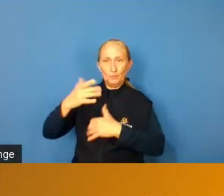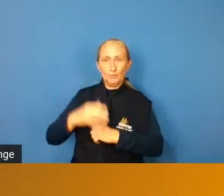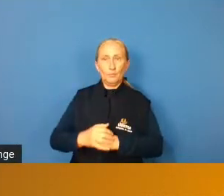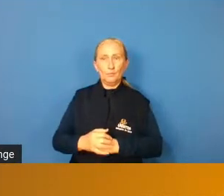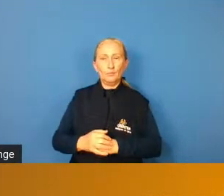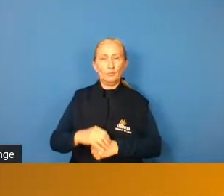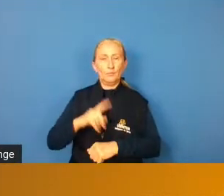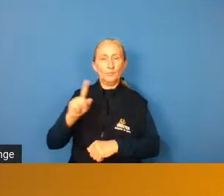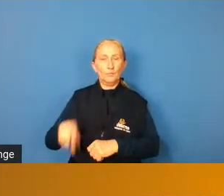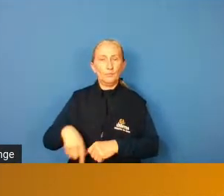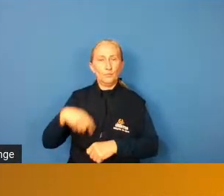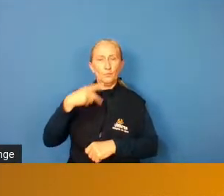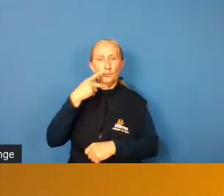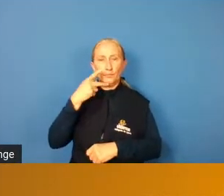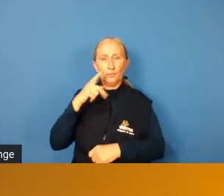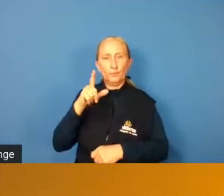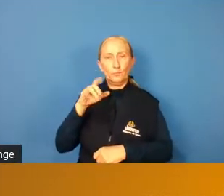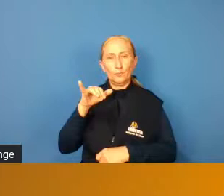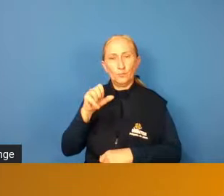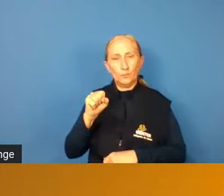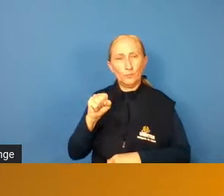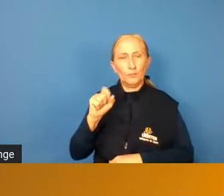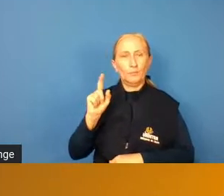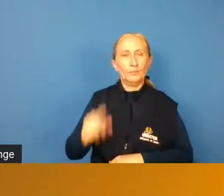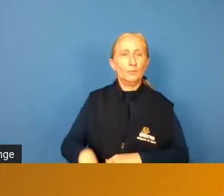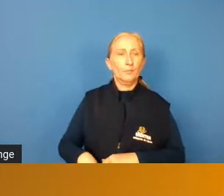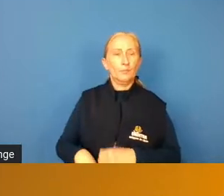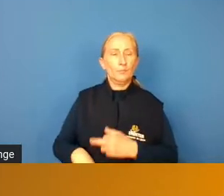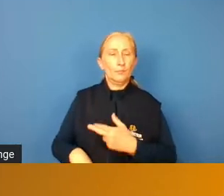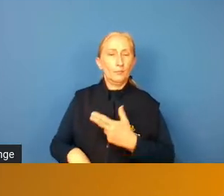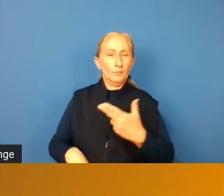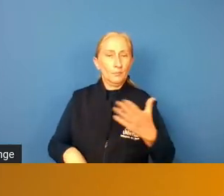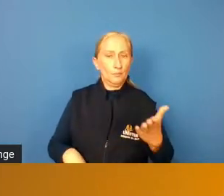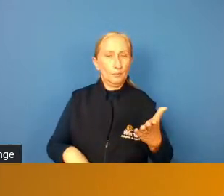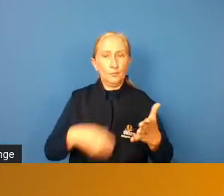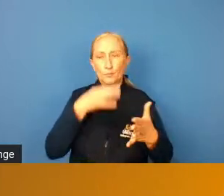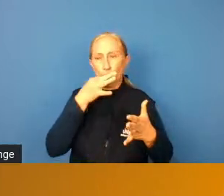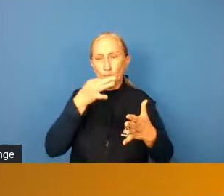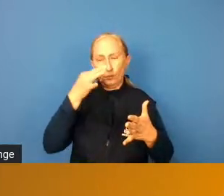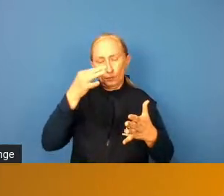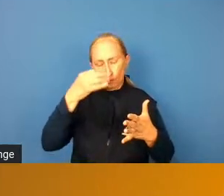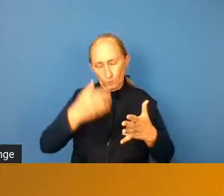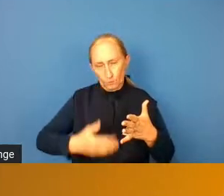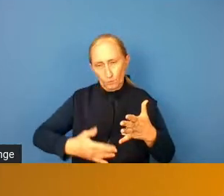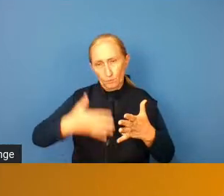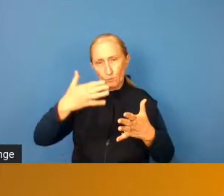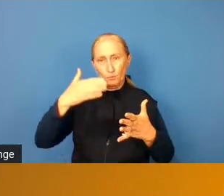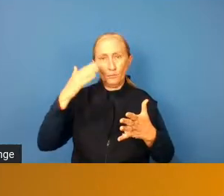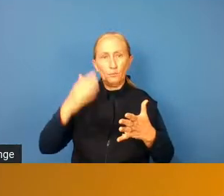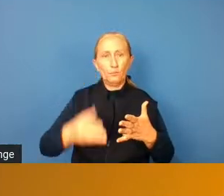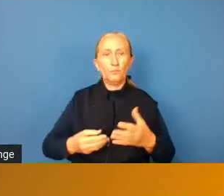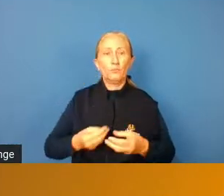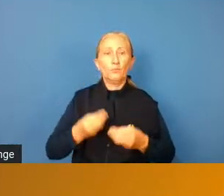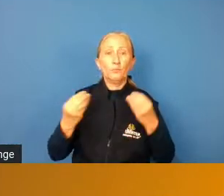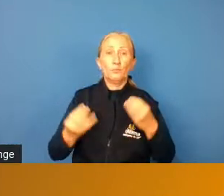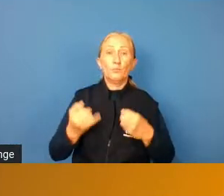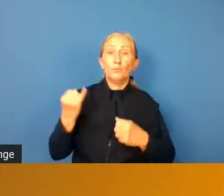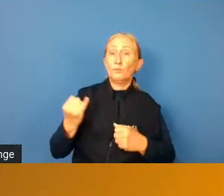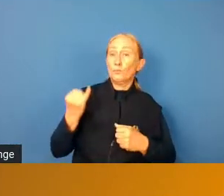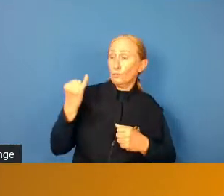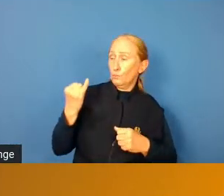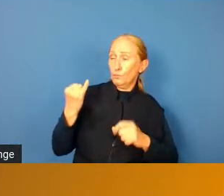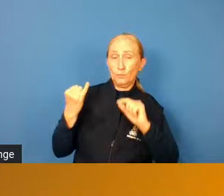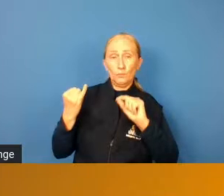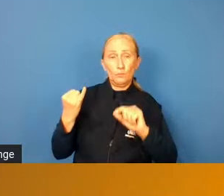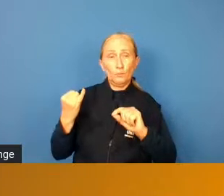Durante a fala do Lucas, tivemos muitos comentários sobre o quão pertinente é,